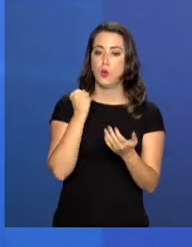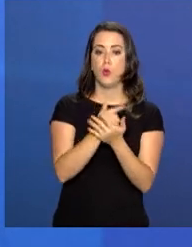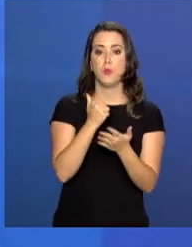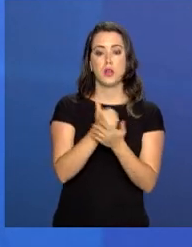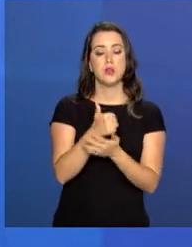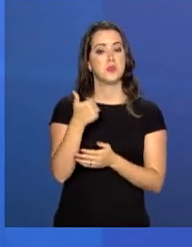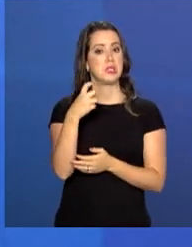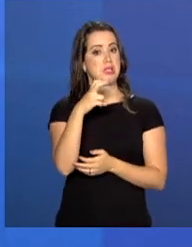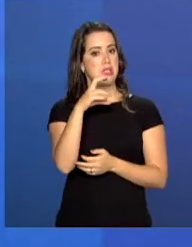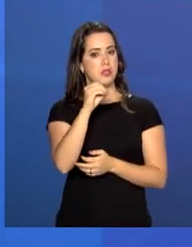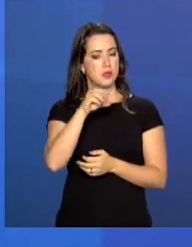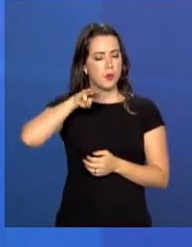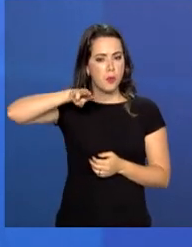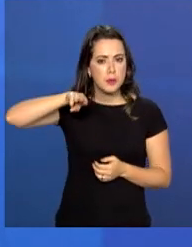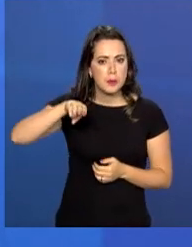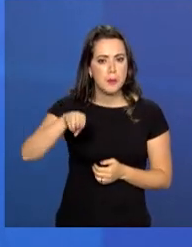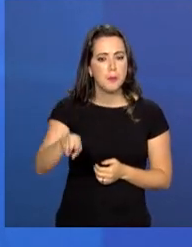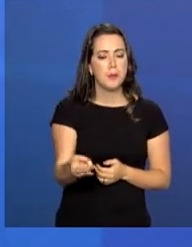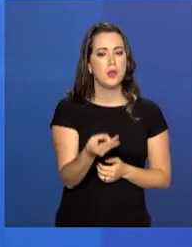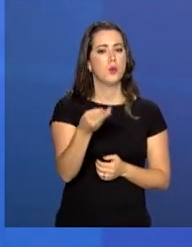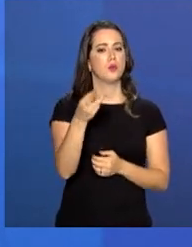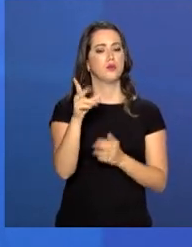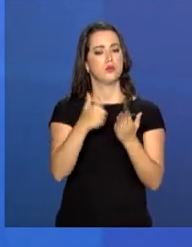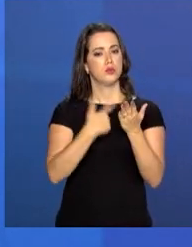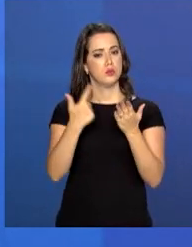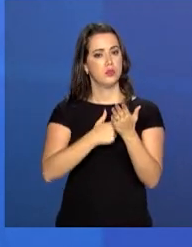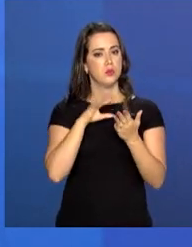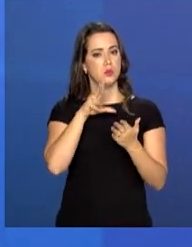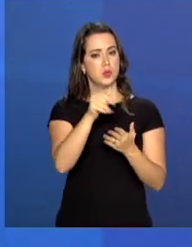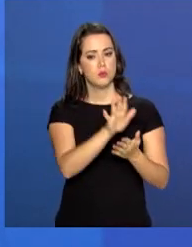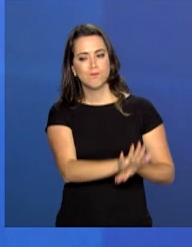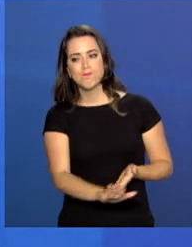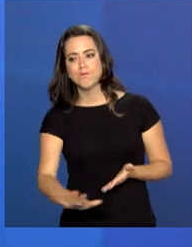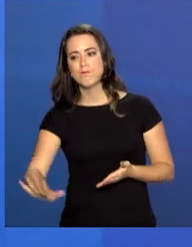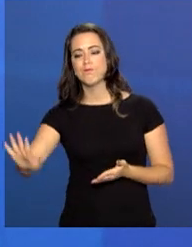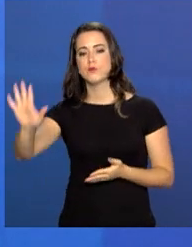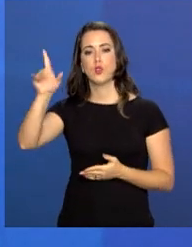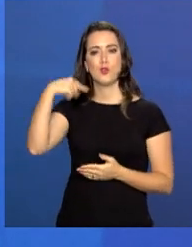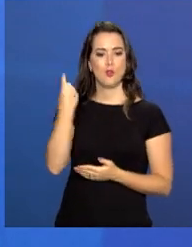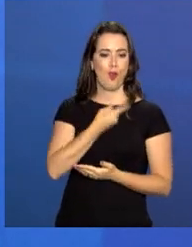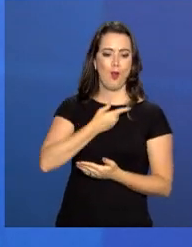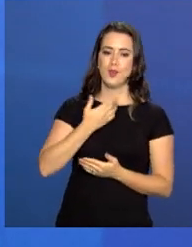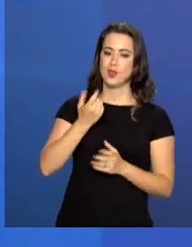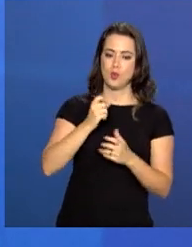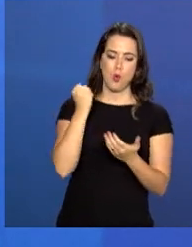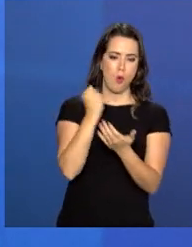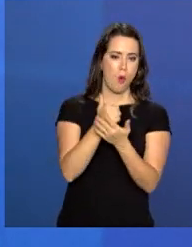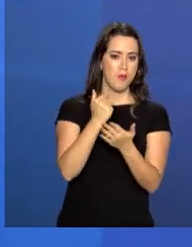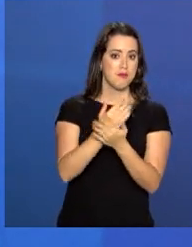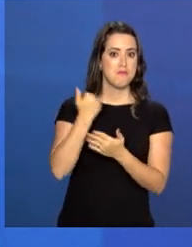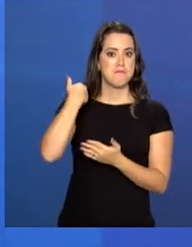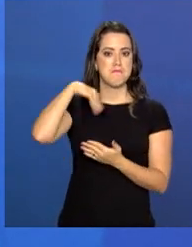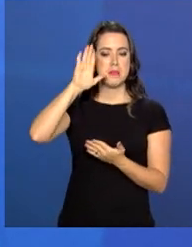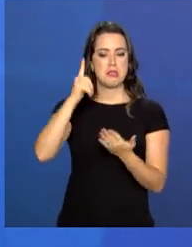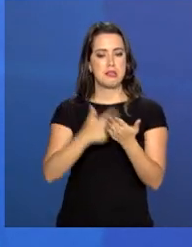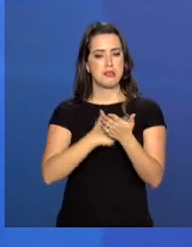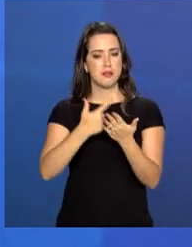livros livros todas as escolas do Brasil, nos tornando o maior comprador de livros do mundo.